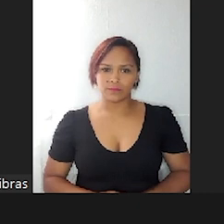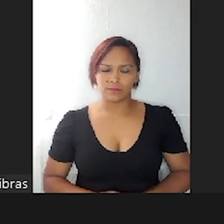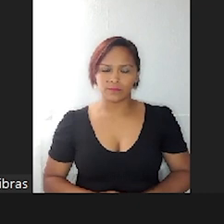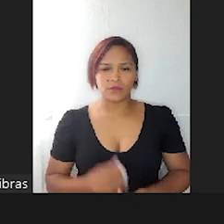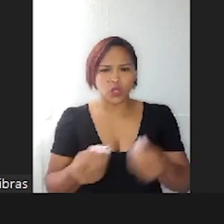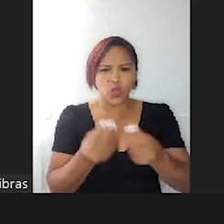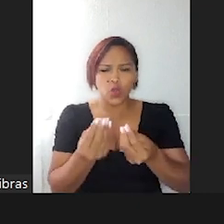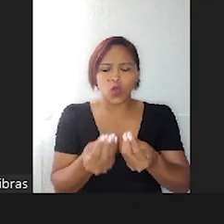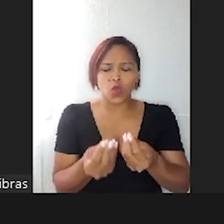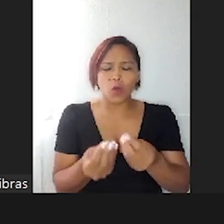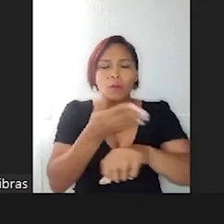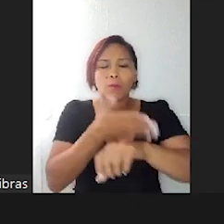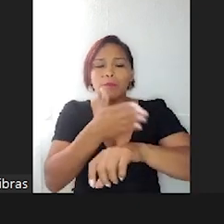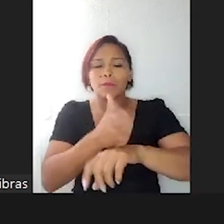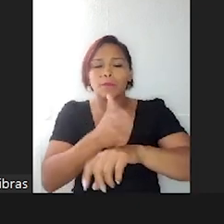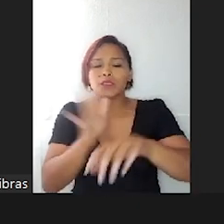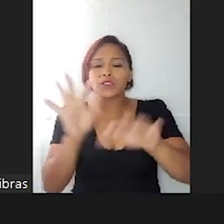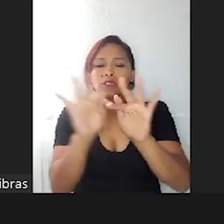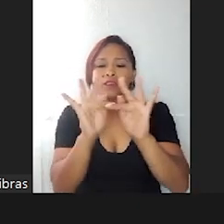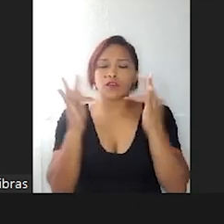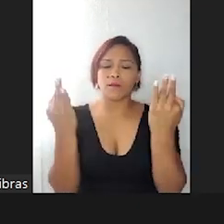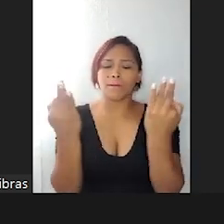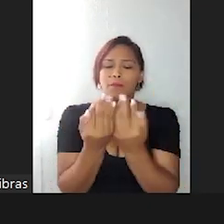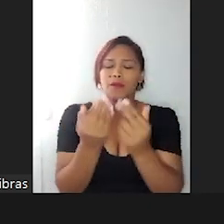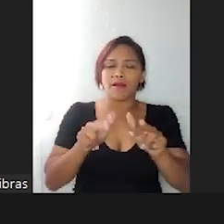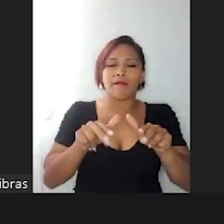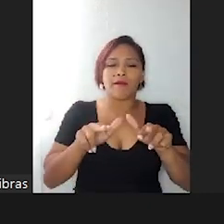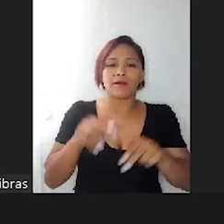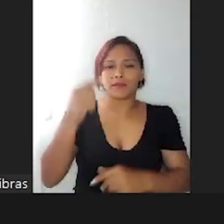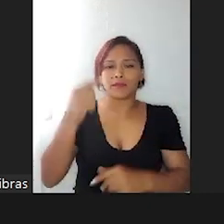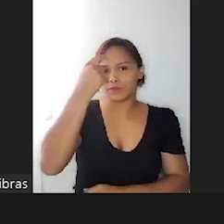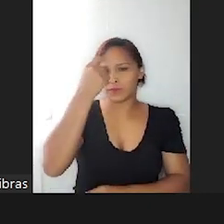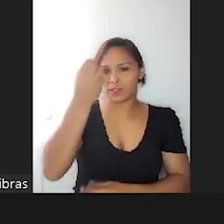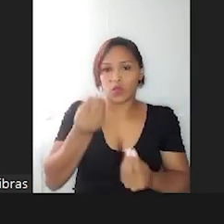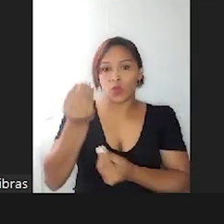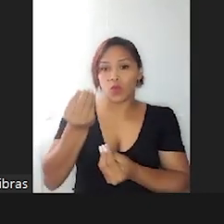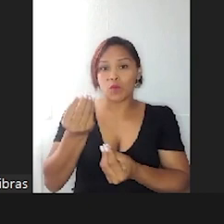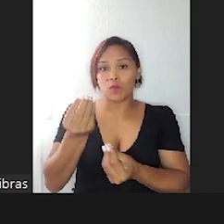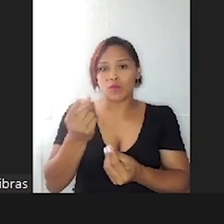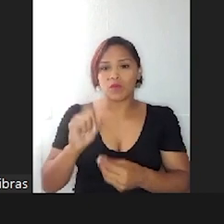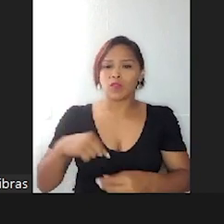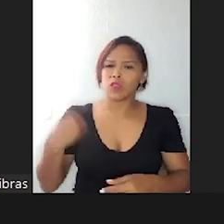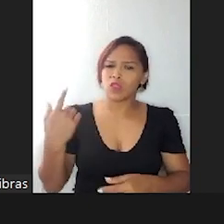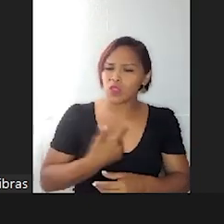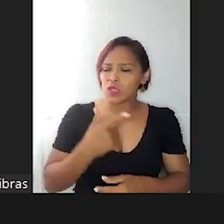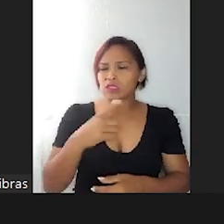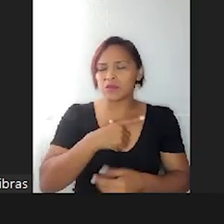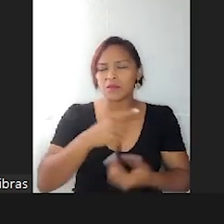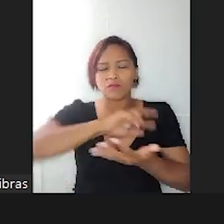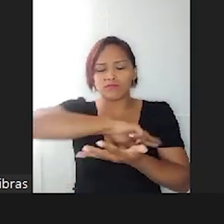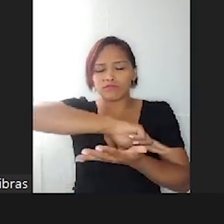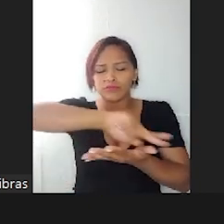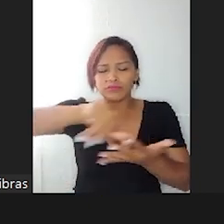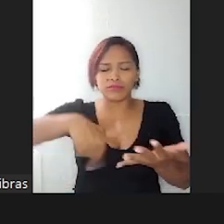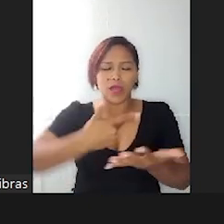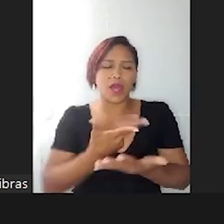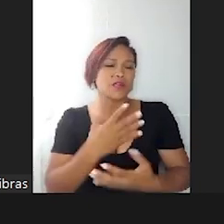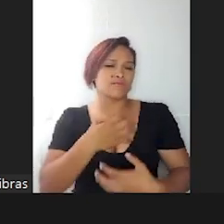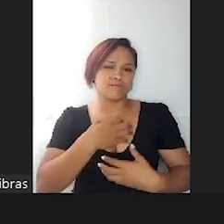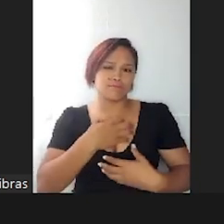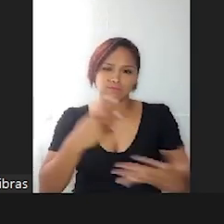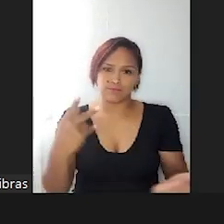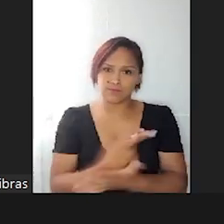parentalidade consciente? a gente tem muitas formas de